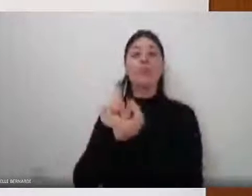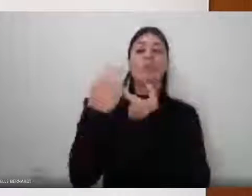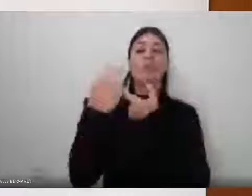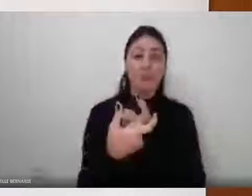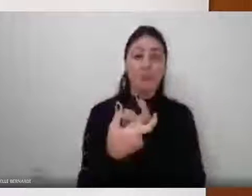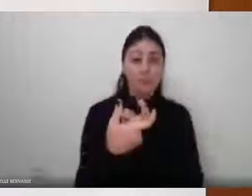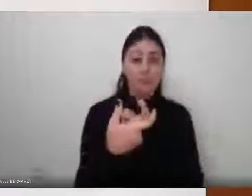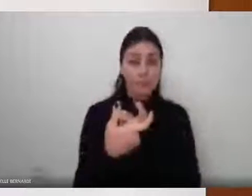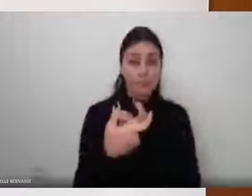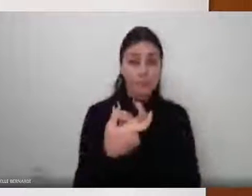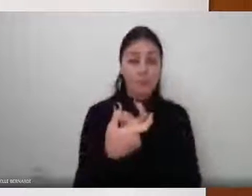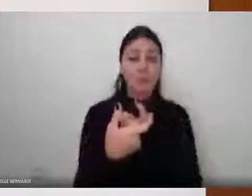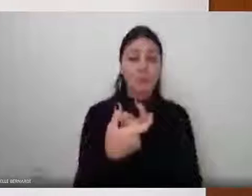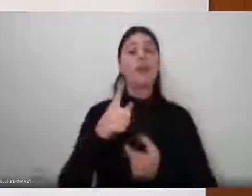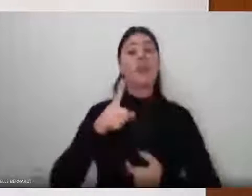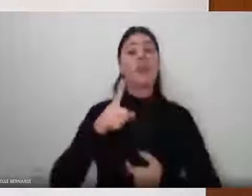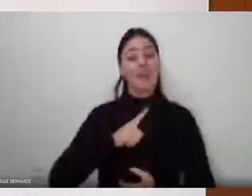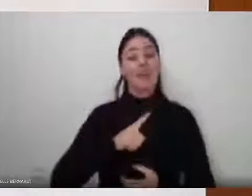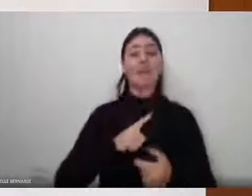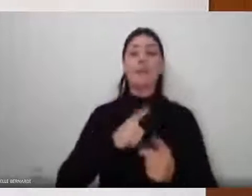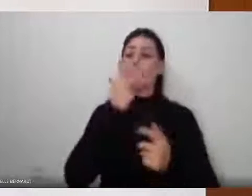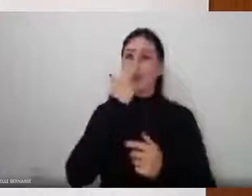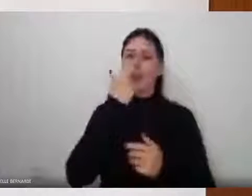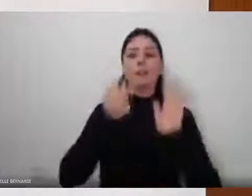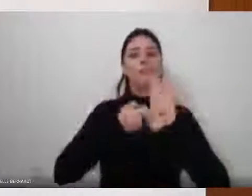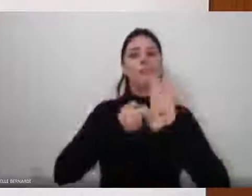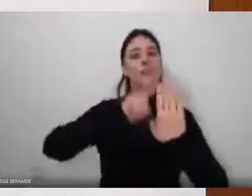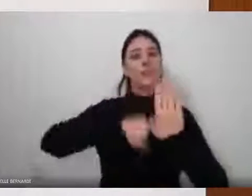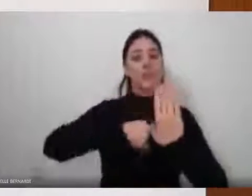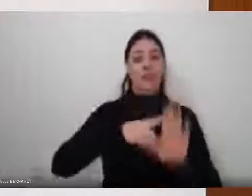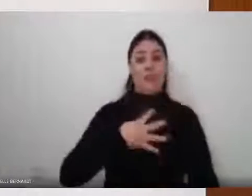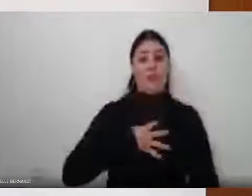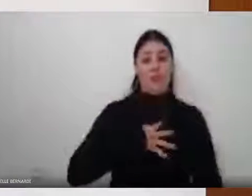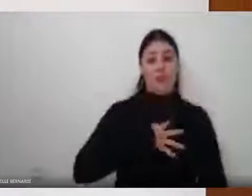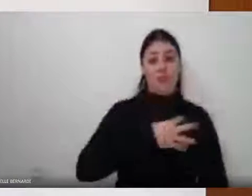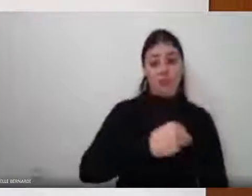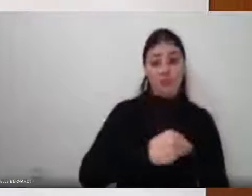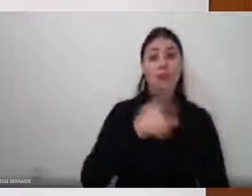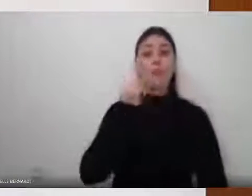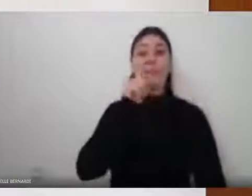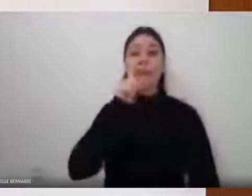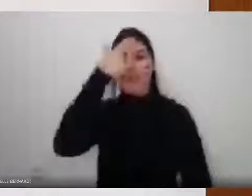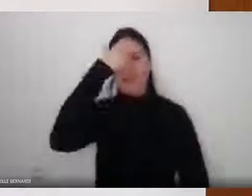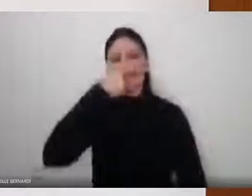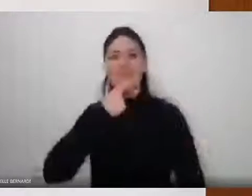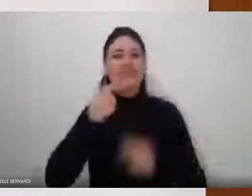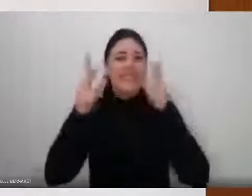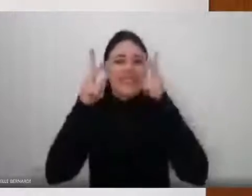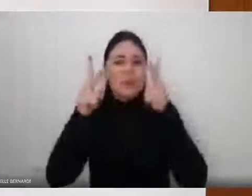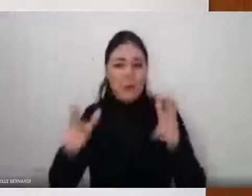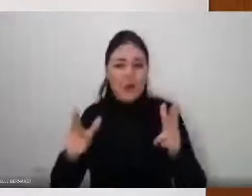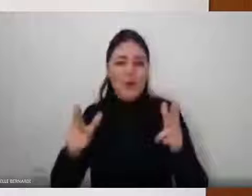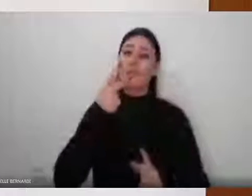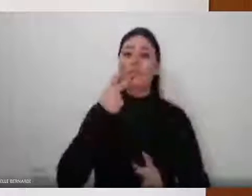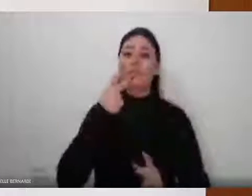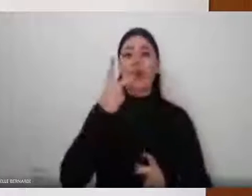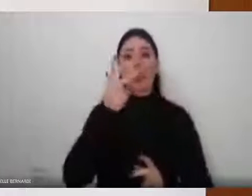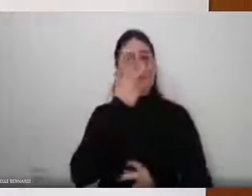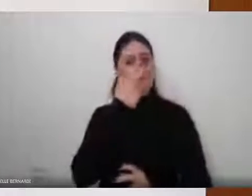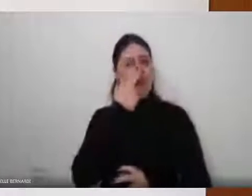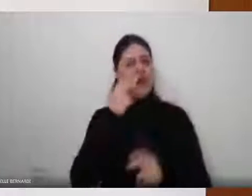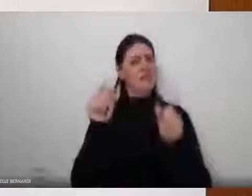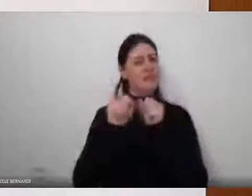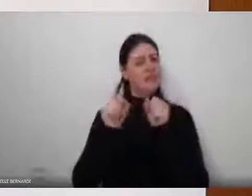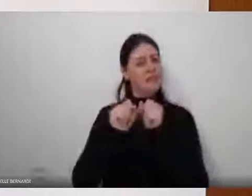em Carrara, porque era muito parecido com o pai, muito parecido com o filho. E esse ditado popular, ele